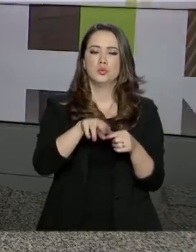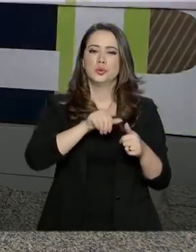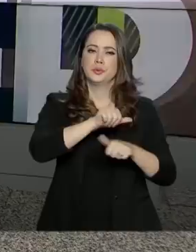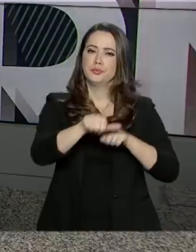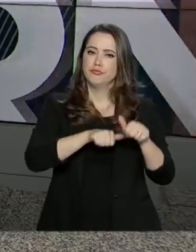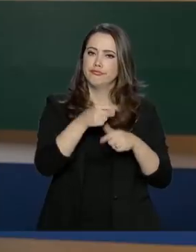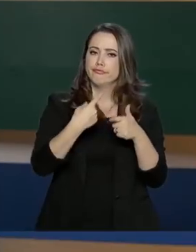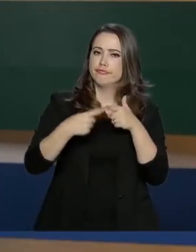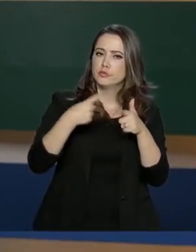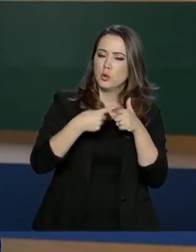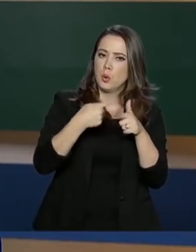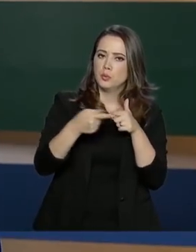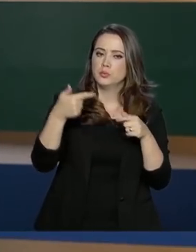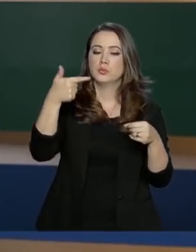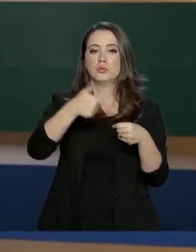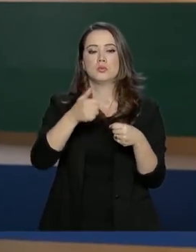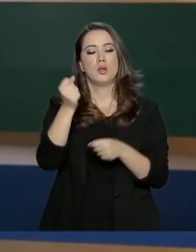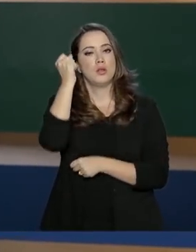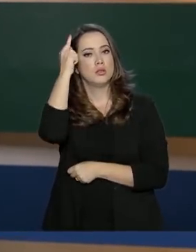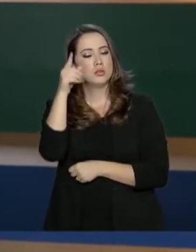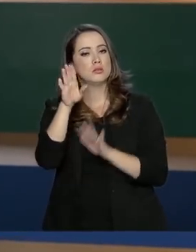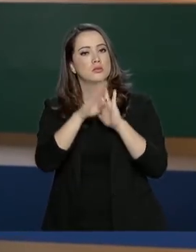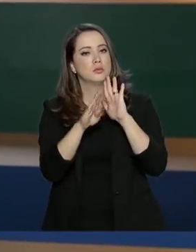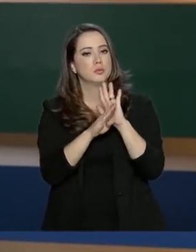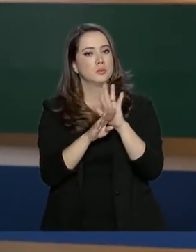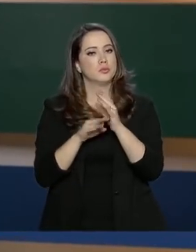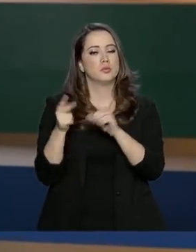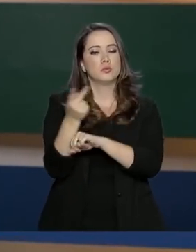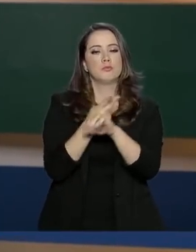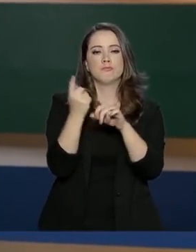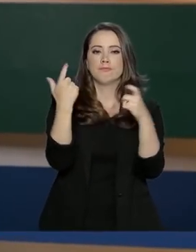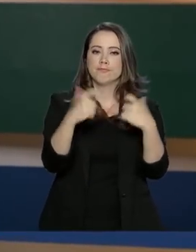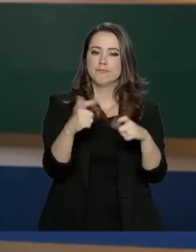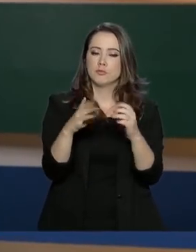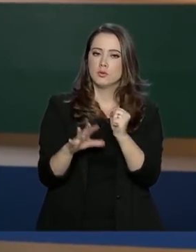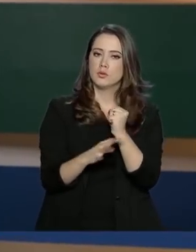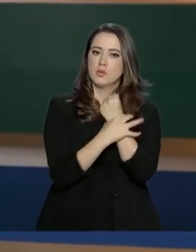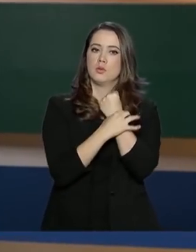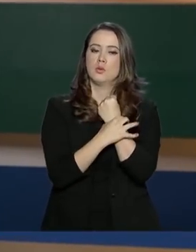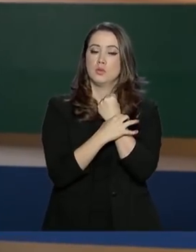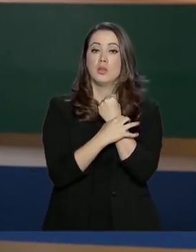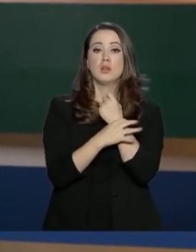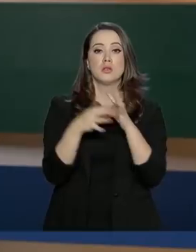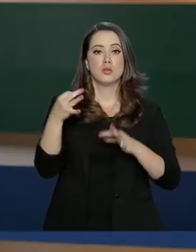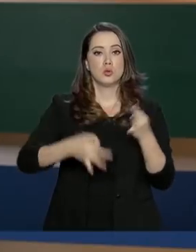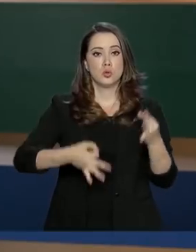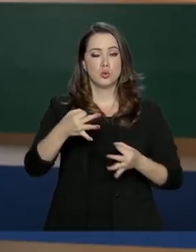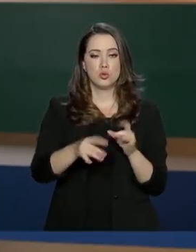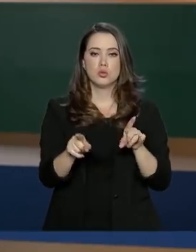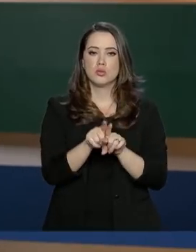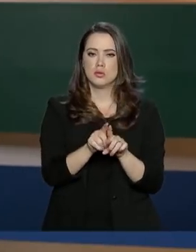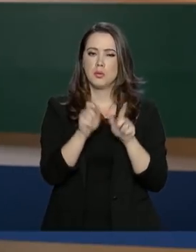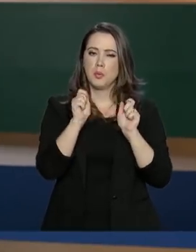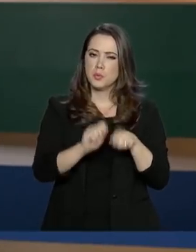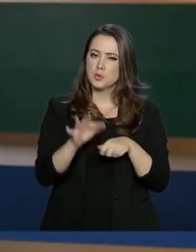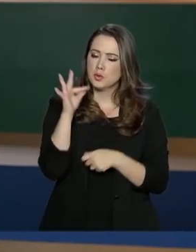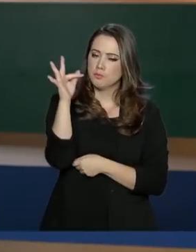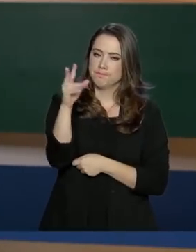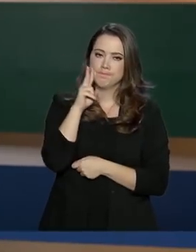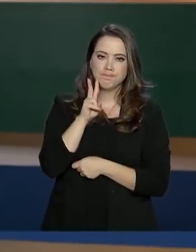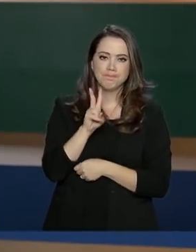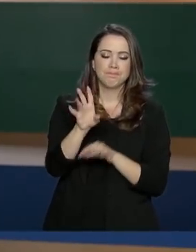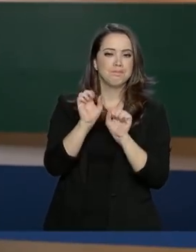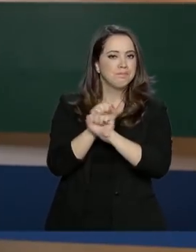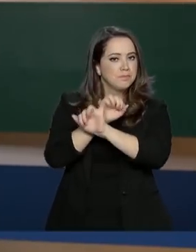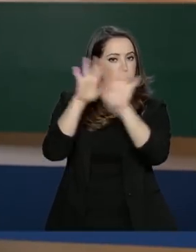combustíveis. A ideia do programa é buscar um ambiente de negócios com segurança jurídica e previsibilidade para o setor, além de